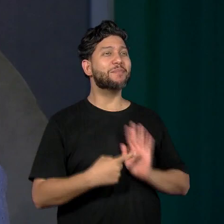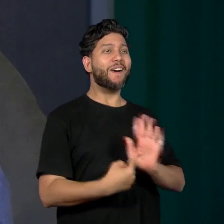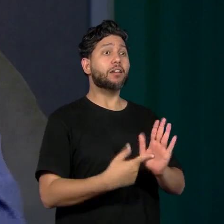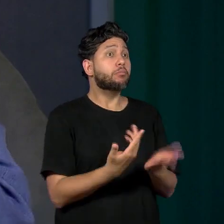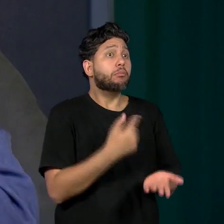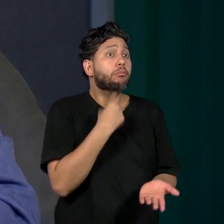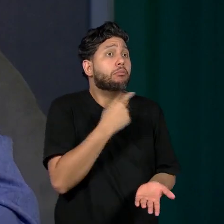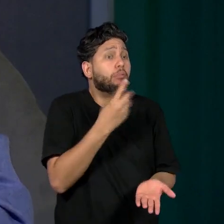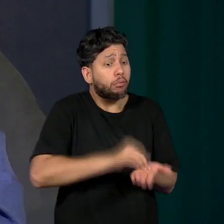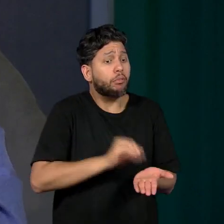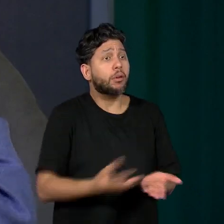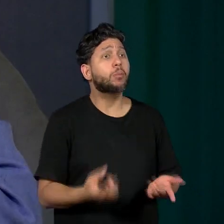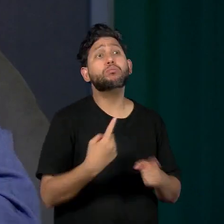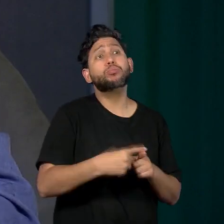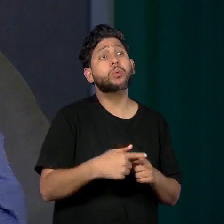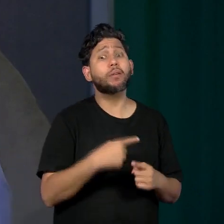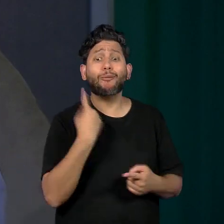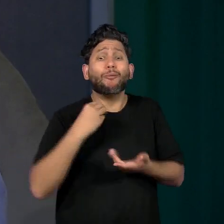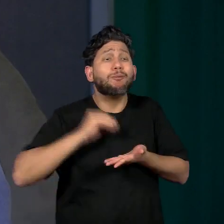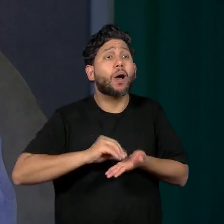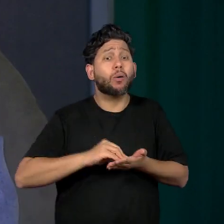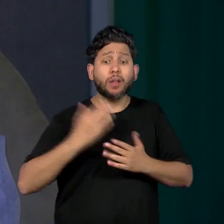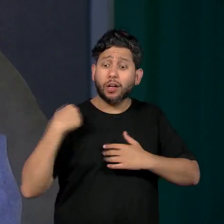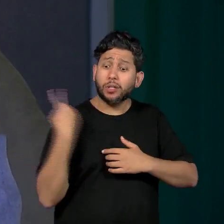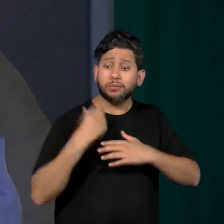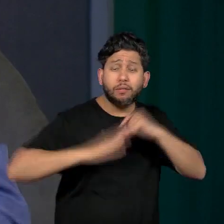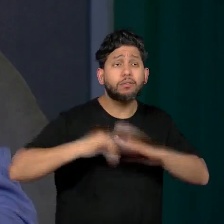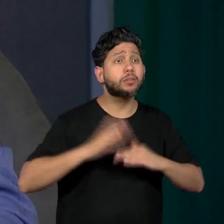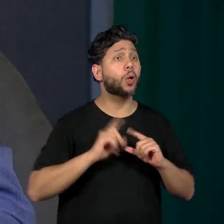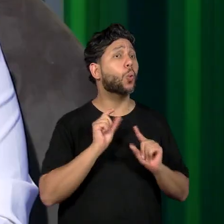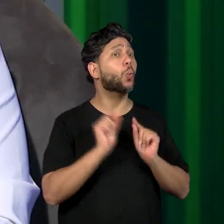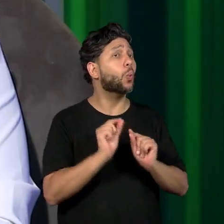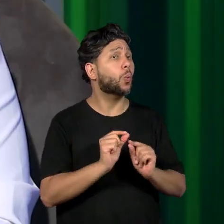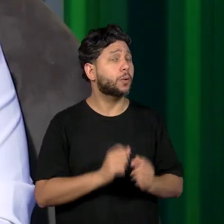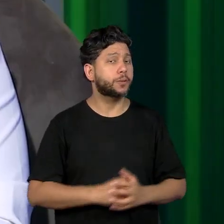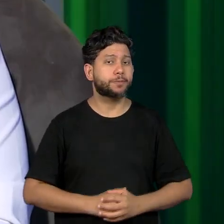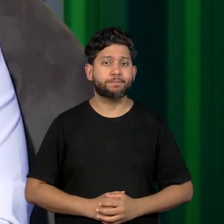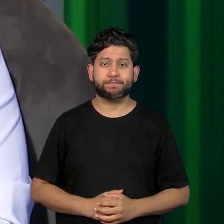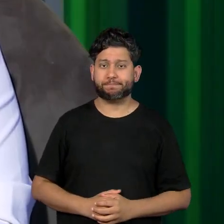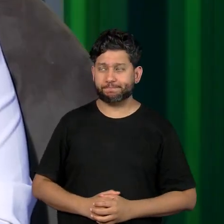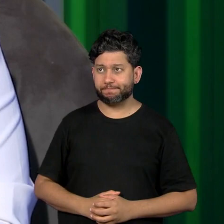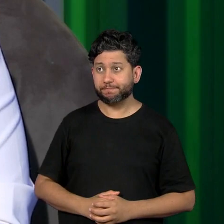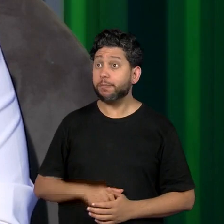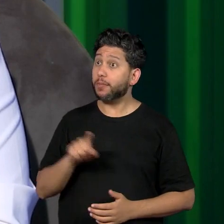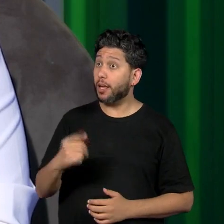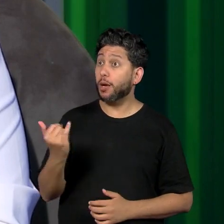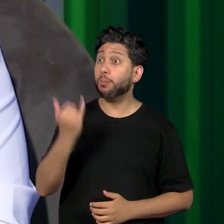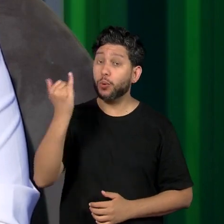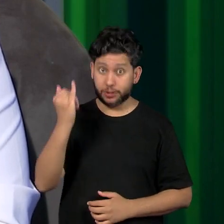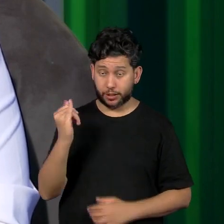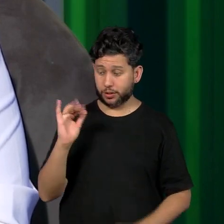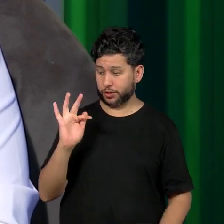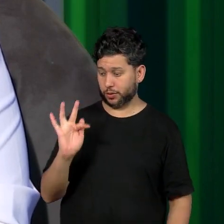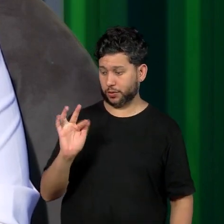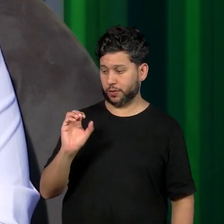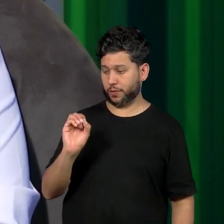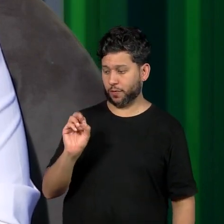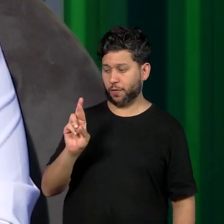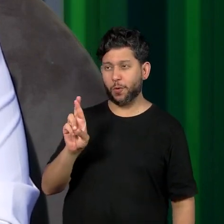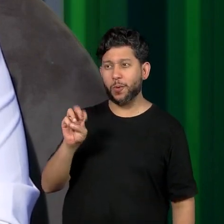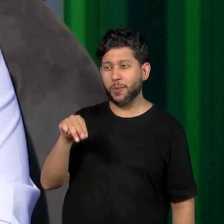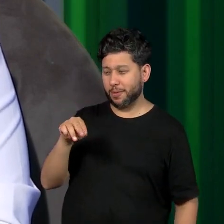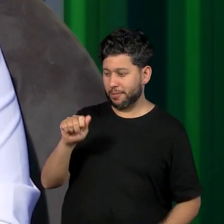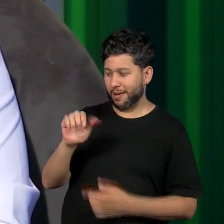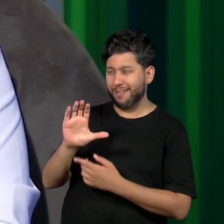precisa fazer para a Lei ser definitivamente cumprida? A importância da formação dentro do espaço escola